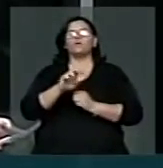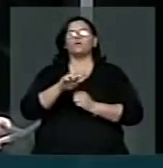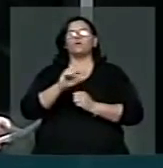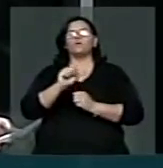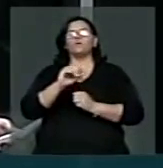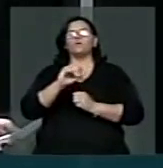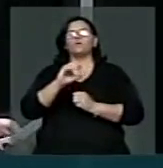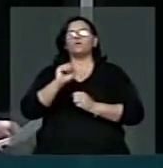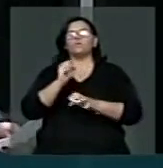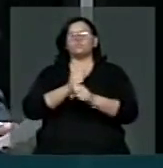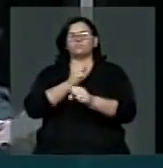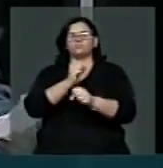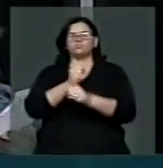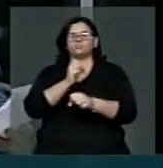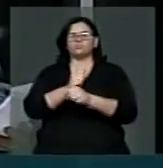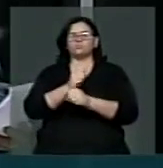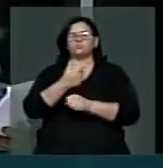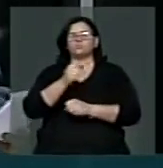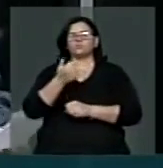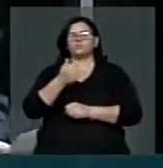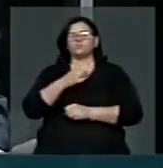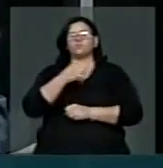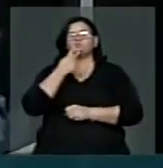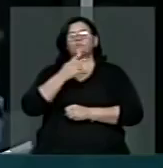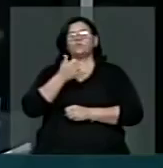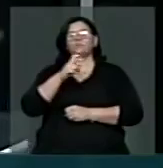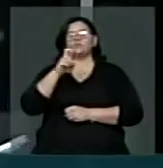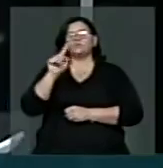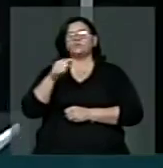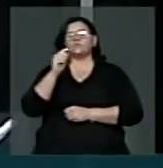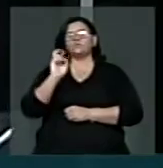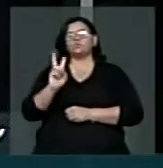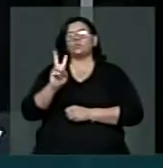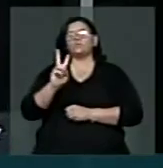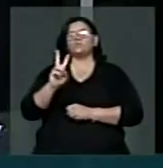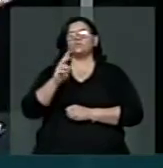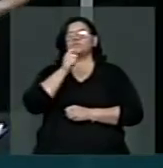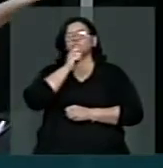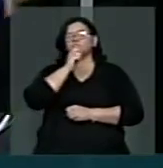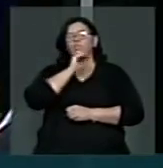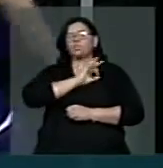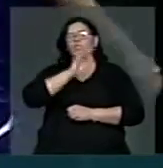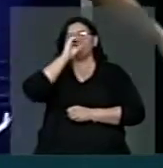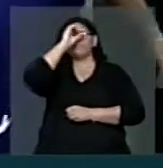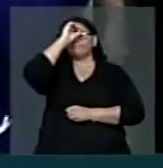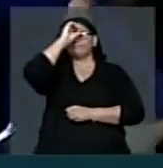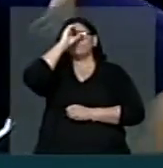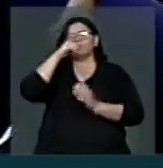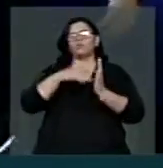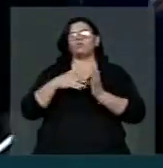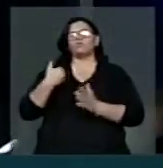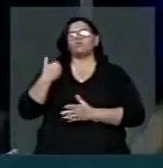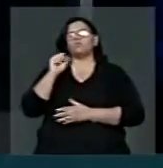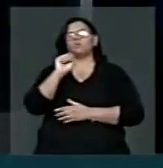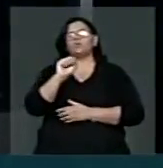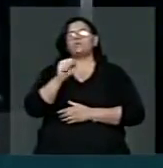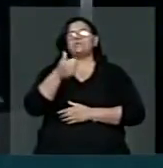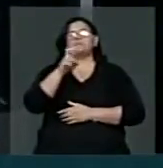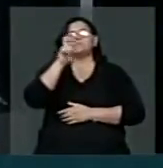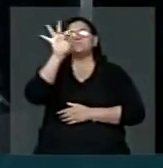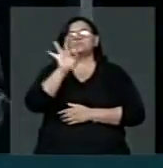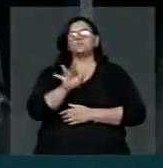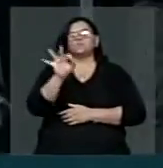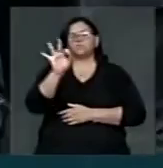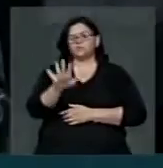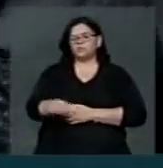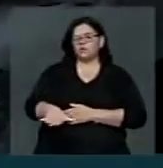,2% das crianças não alfabetizavam até os 8 anos no Brasil. Então, são 15% de brasileirinhos que não